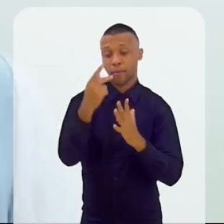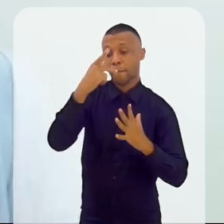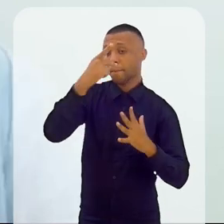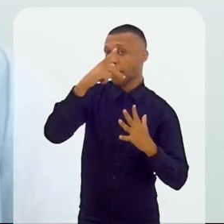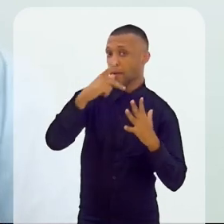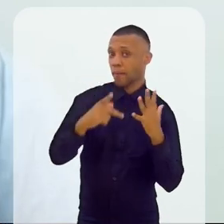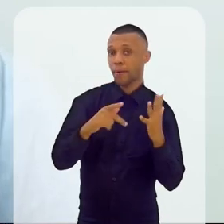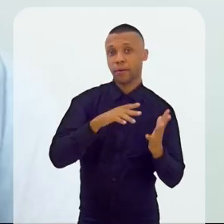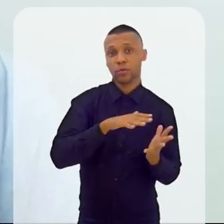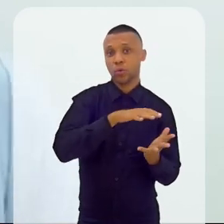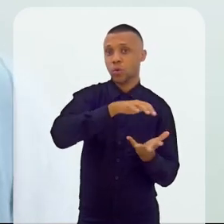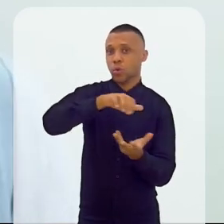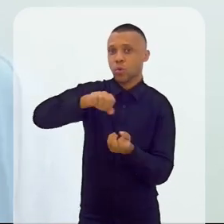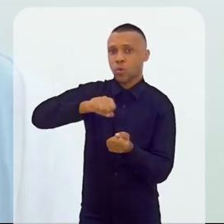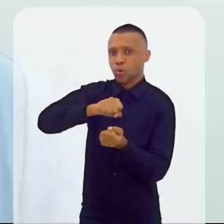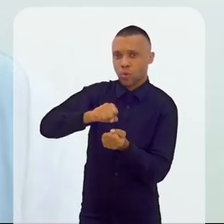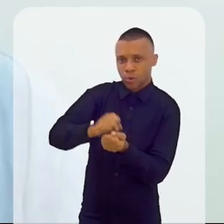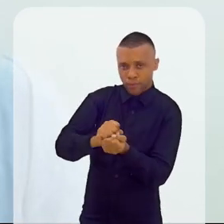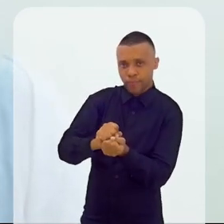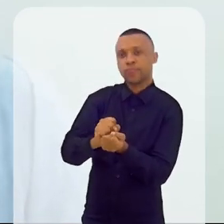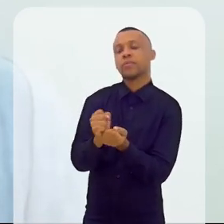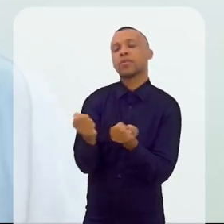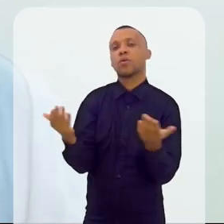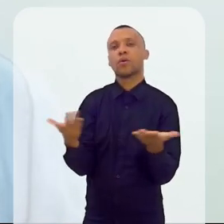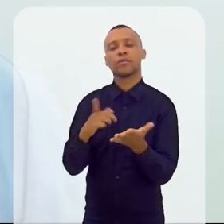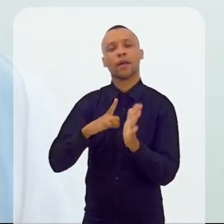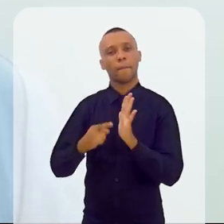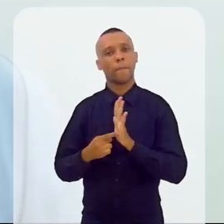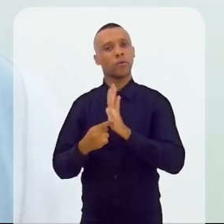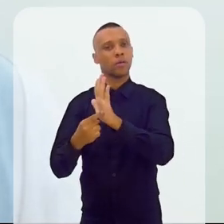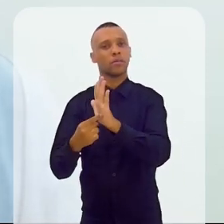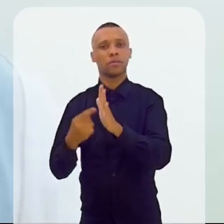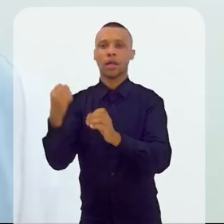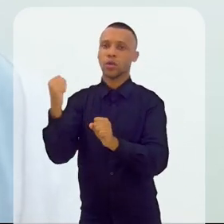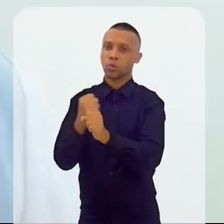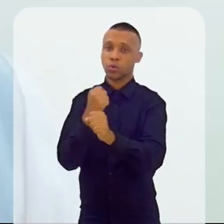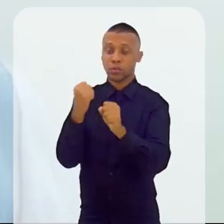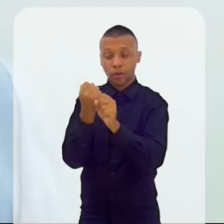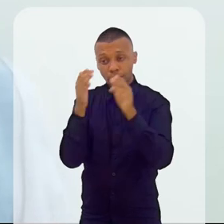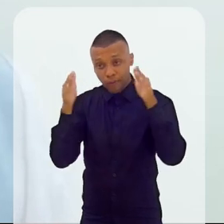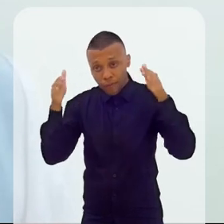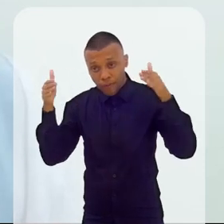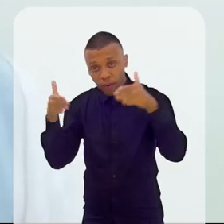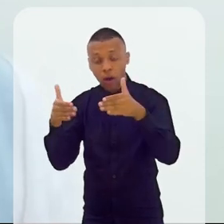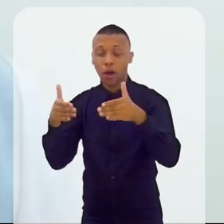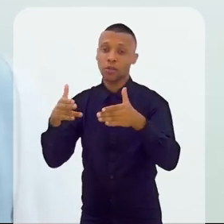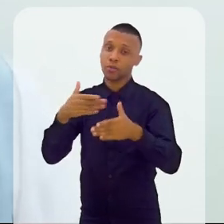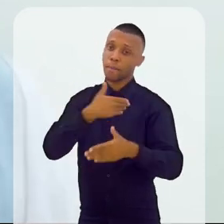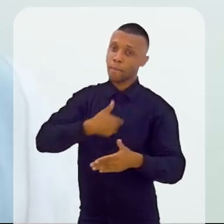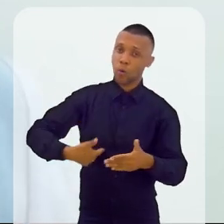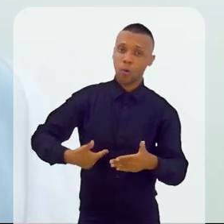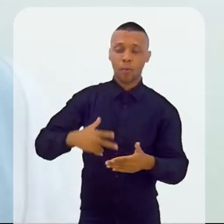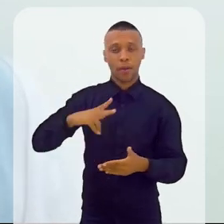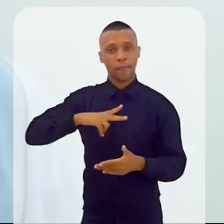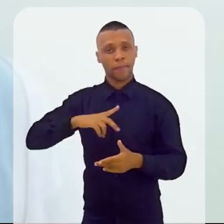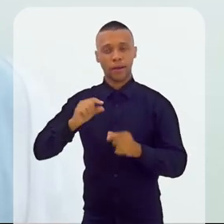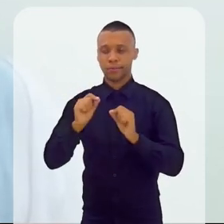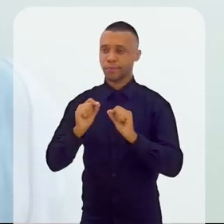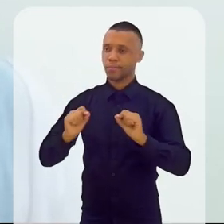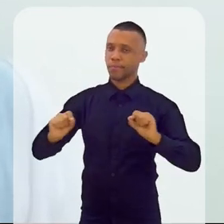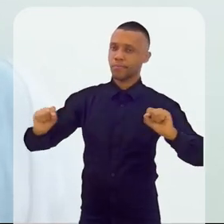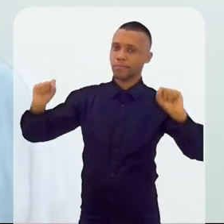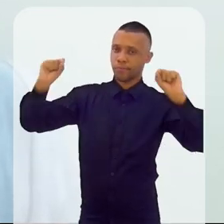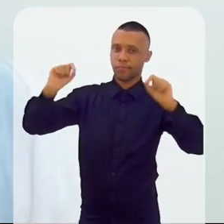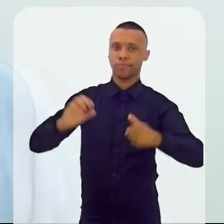sustentabilidade que hoje precisam estar nas construções sustentáveis, nas construções públicas e privadas em várias partes do